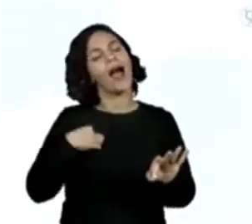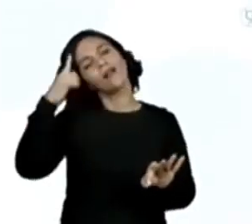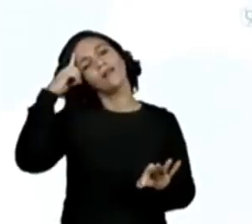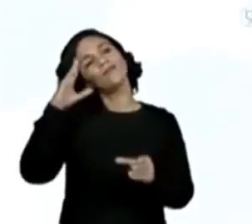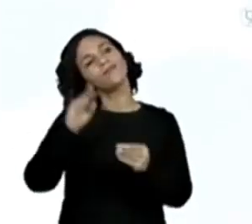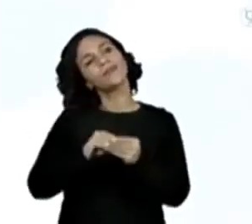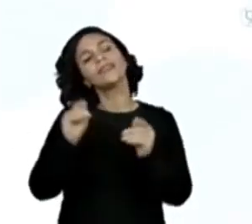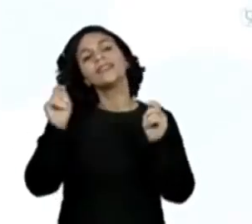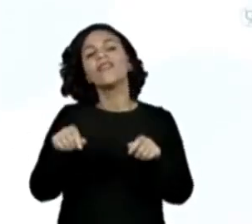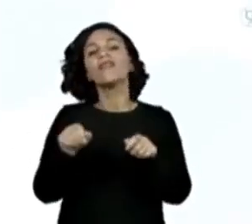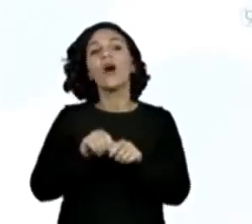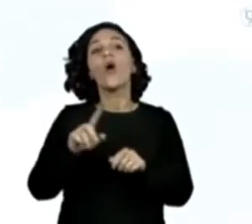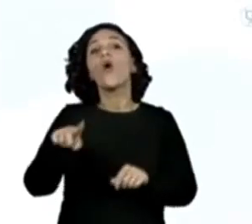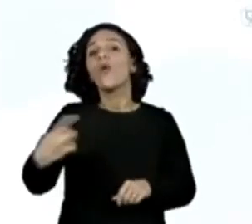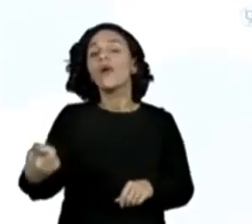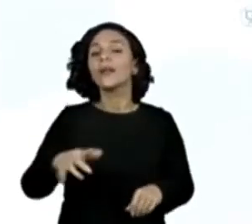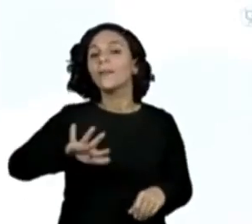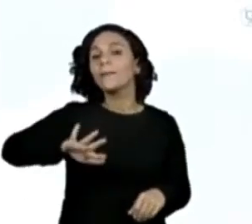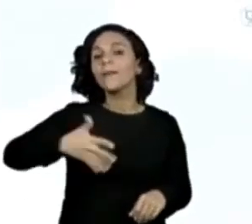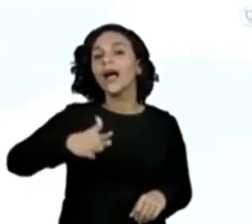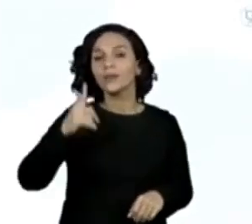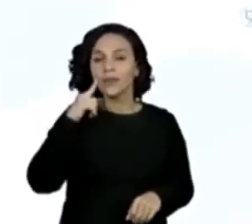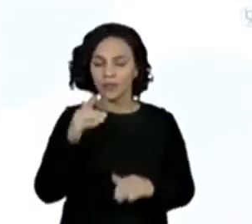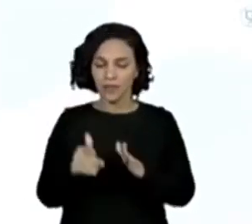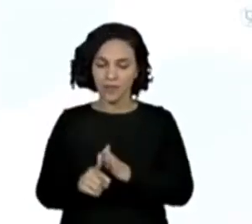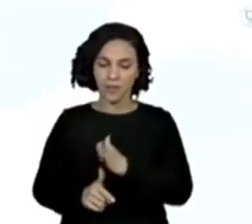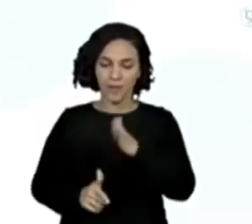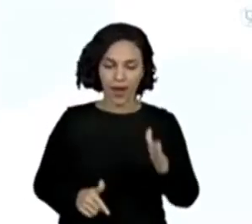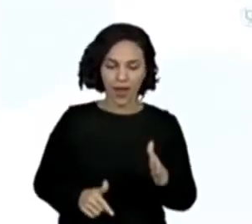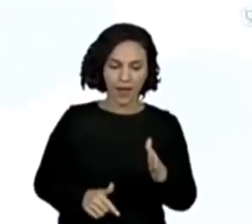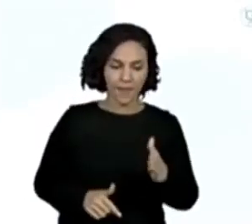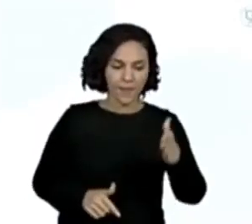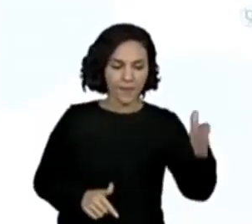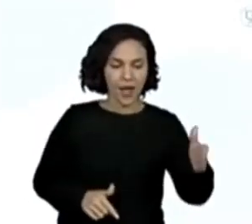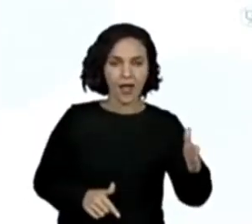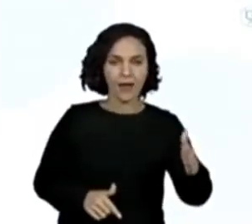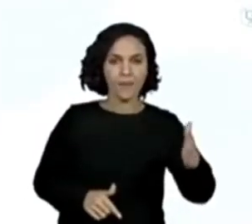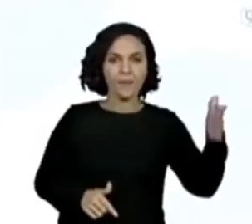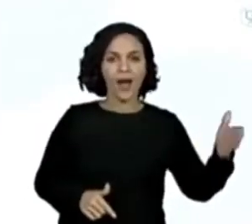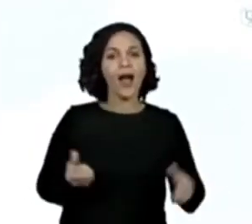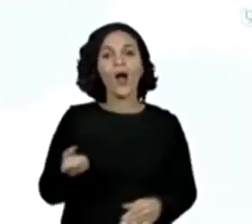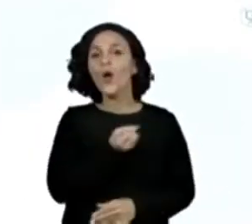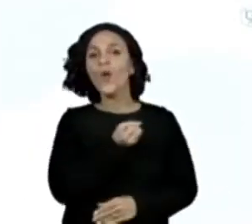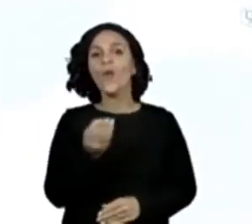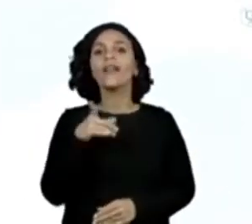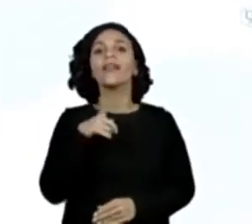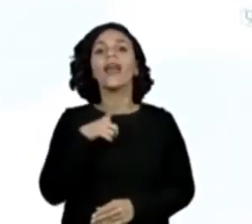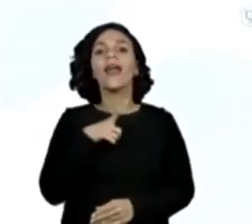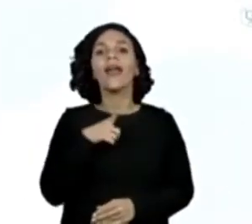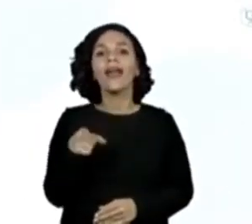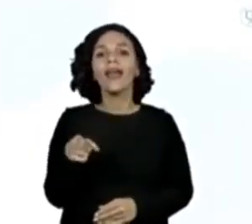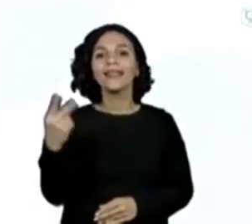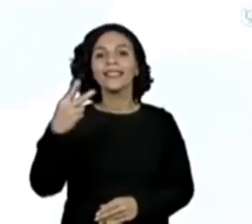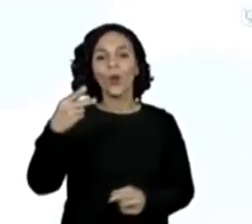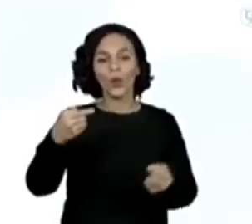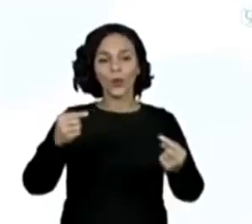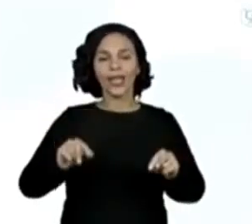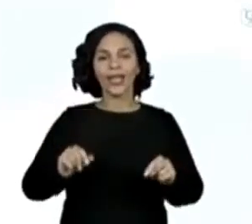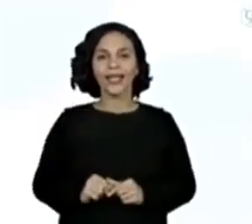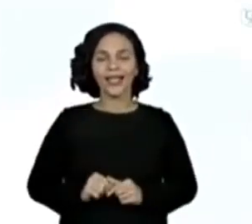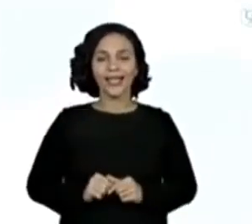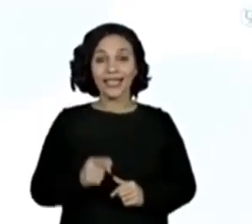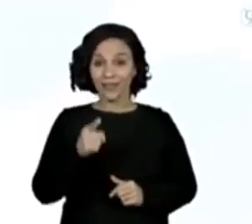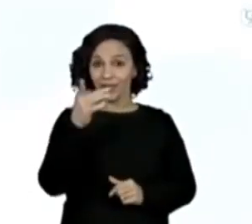Quanto mais ou menos tem a segunda corda? Vamos lá. As crianças